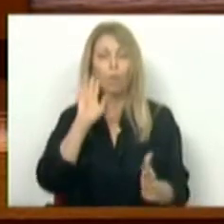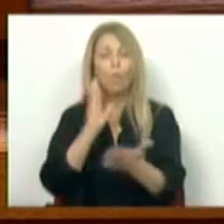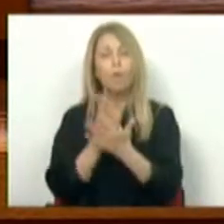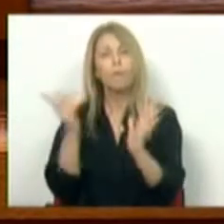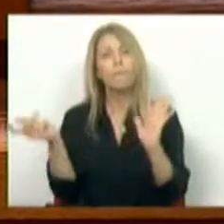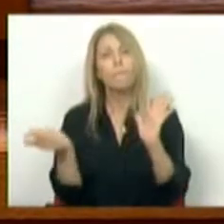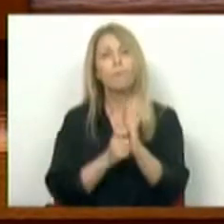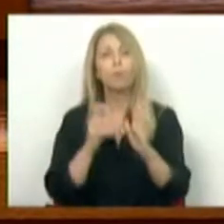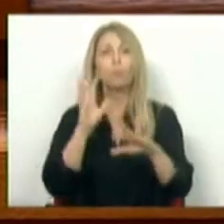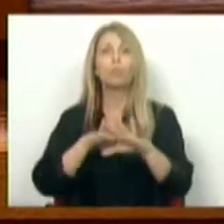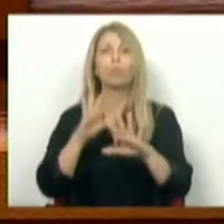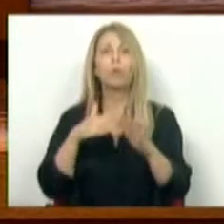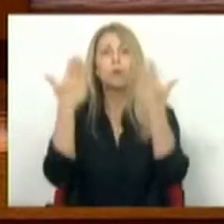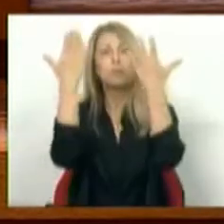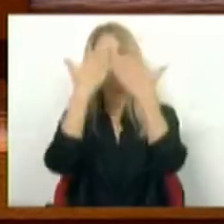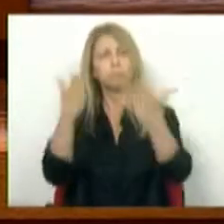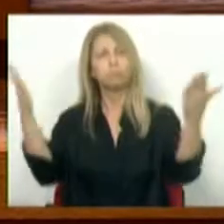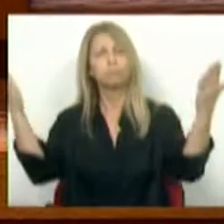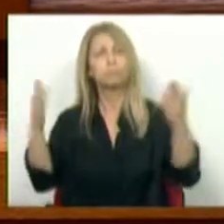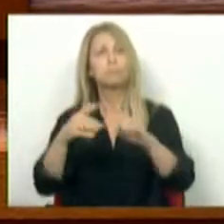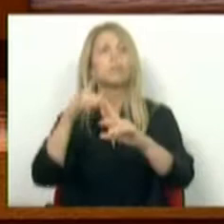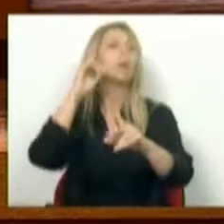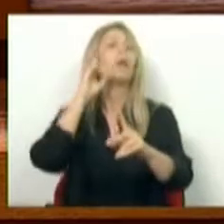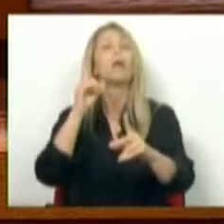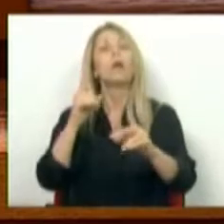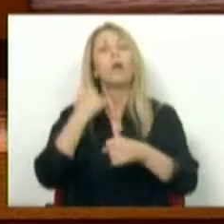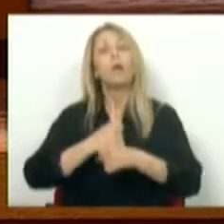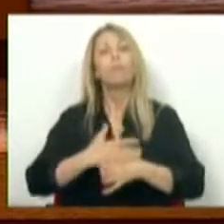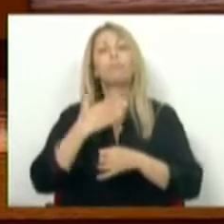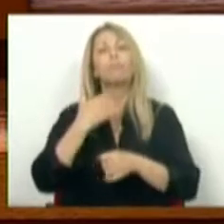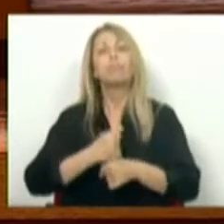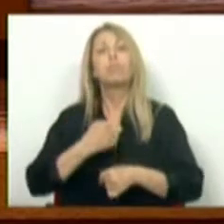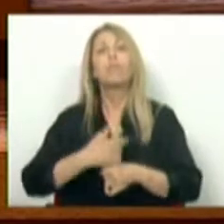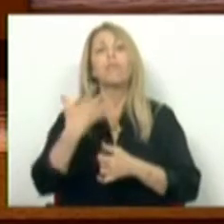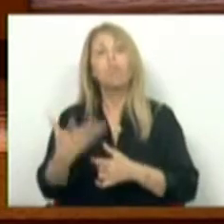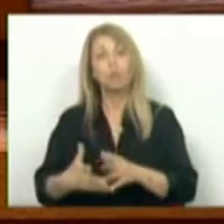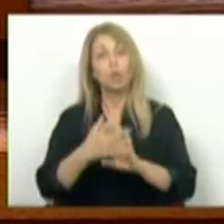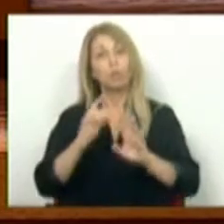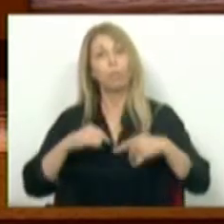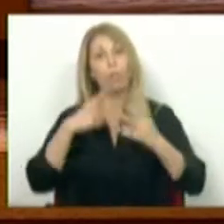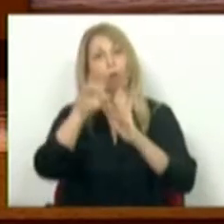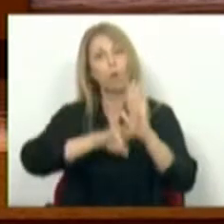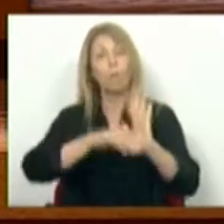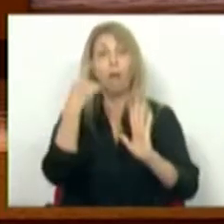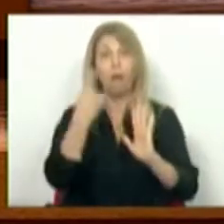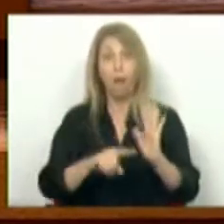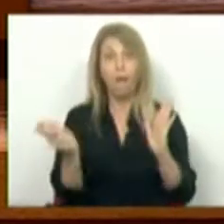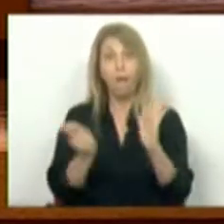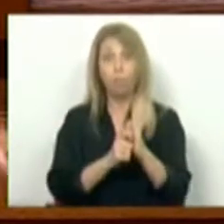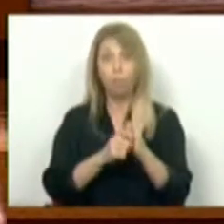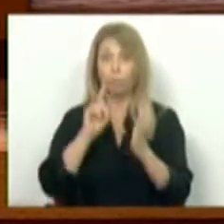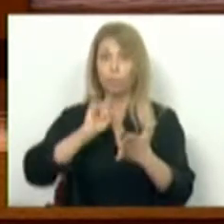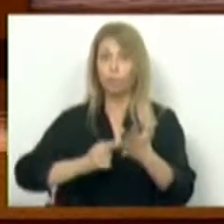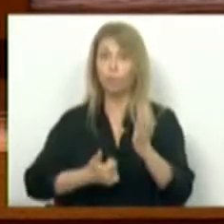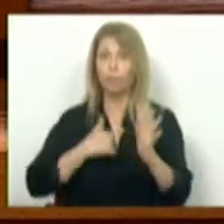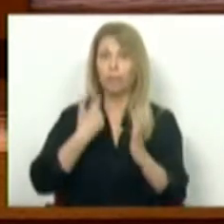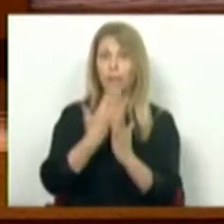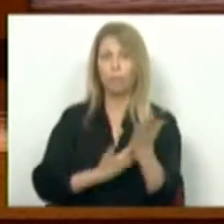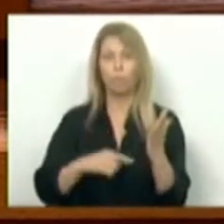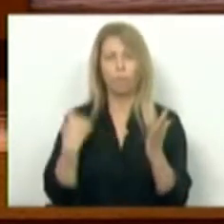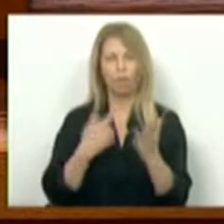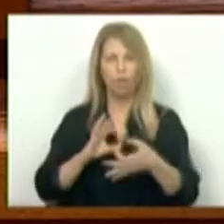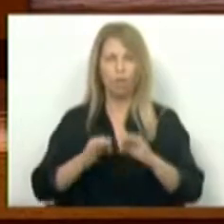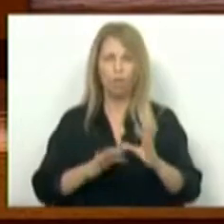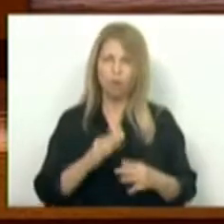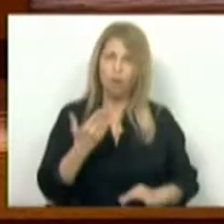ver com a democratização do acesso às profissões auto-reguladas, e este é um dos pontos fundamentais do nosso diploma. Faz algum sentido